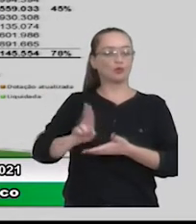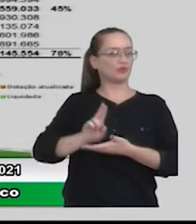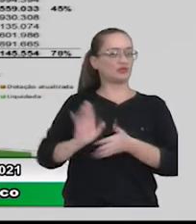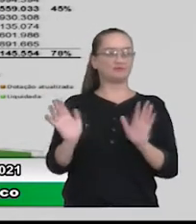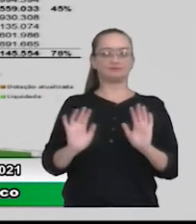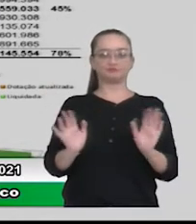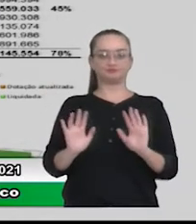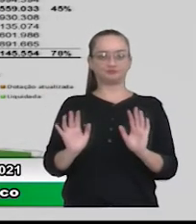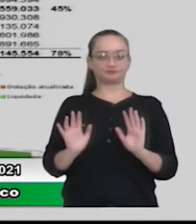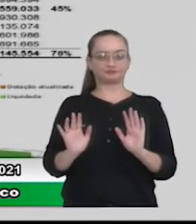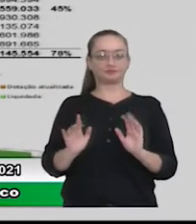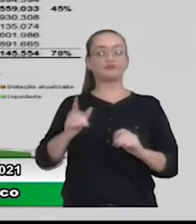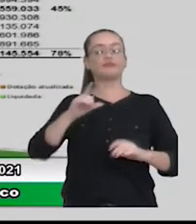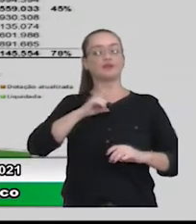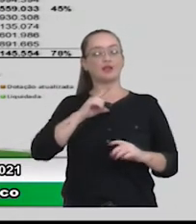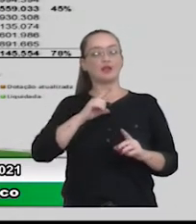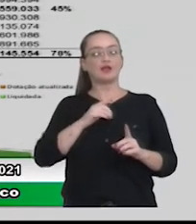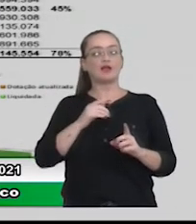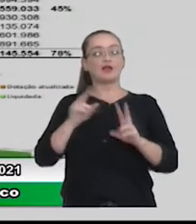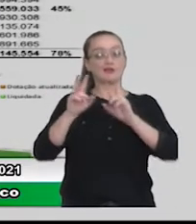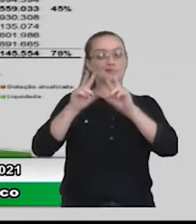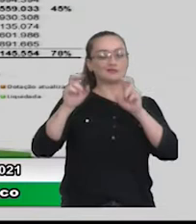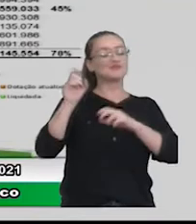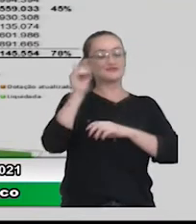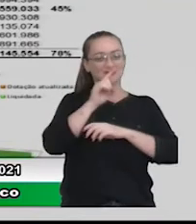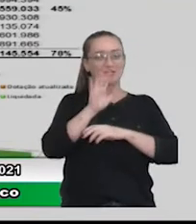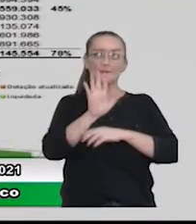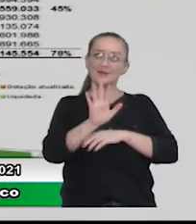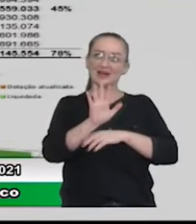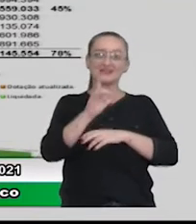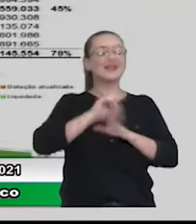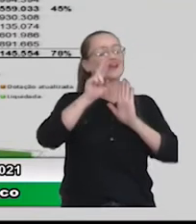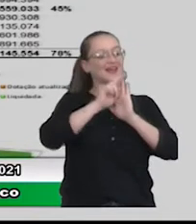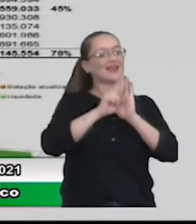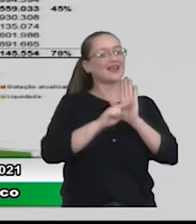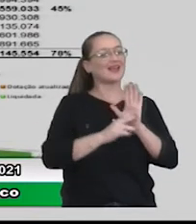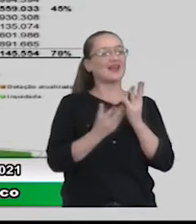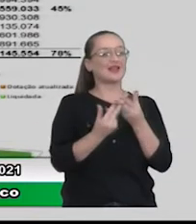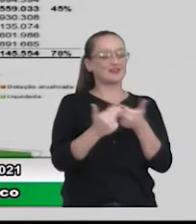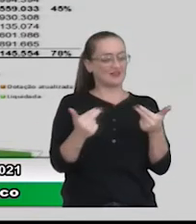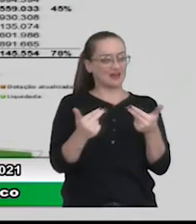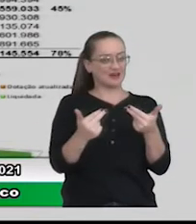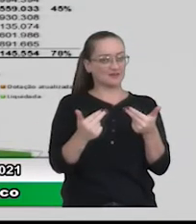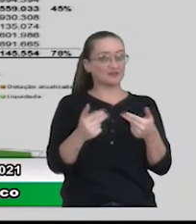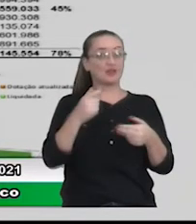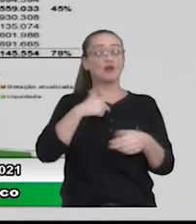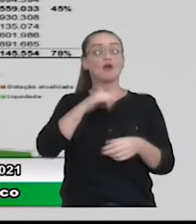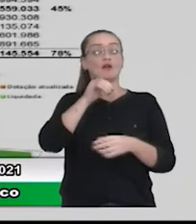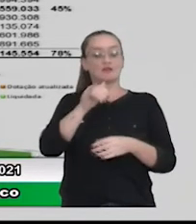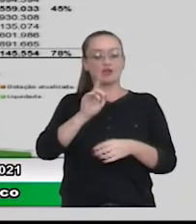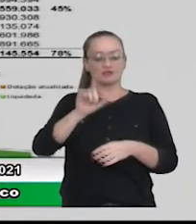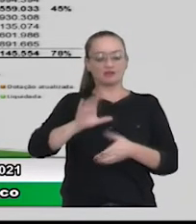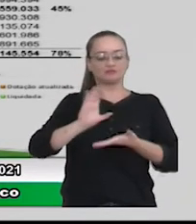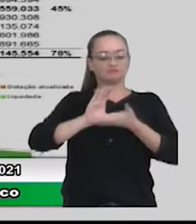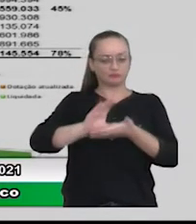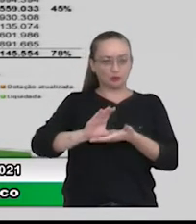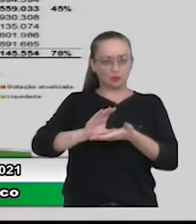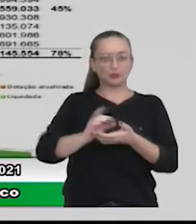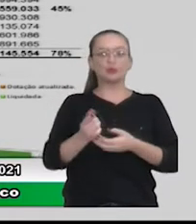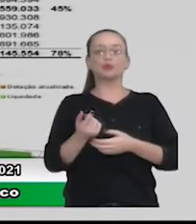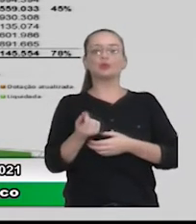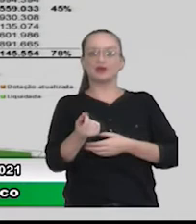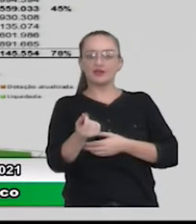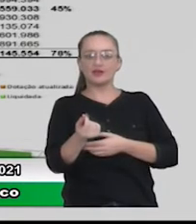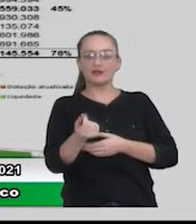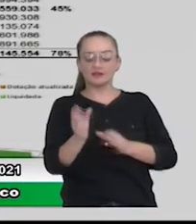Porque, é assim, o tema ali é um pouquinho difícil. Não é que é difícil, é que tem muitas regras. Quando eu falo em recurso, em receita, eu